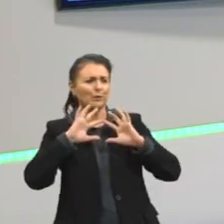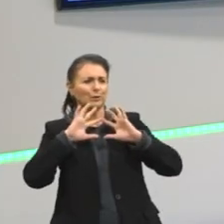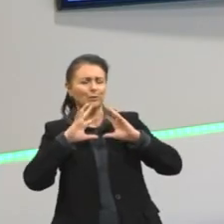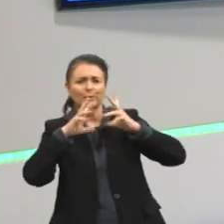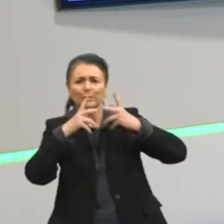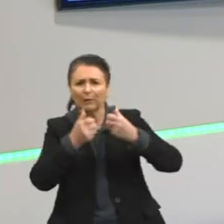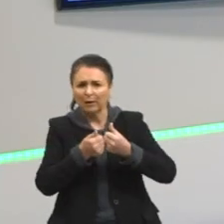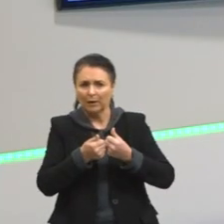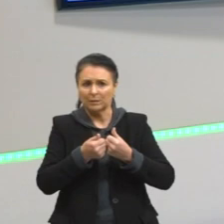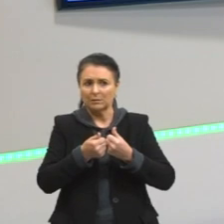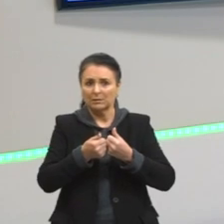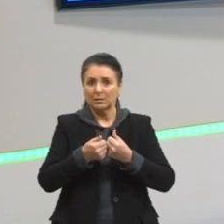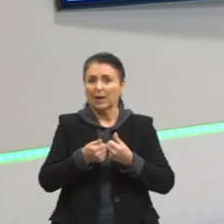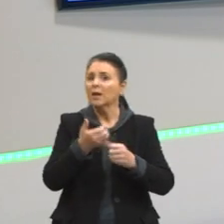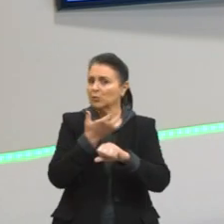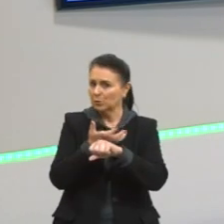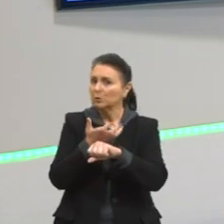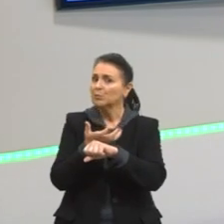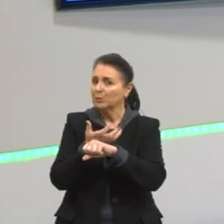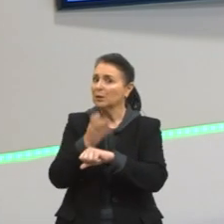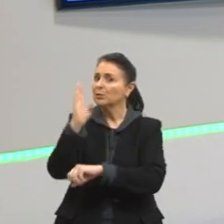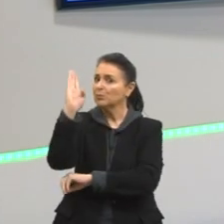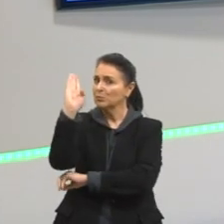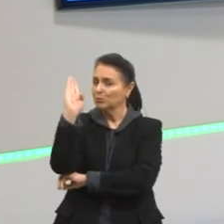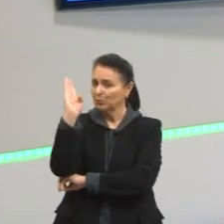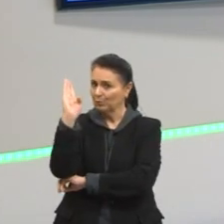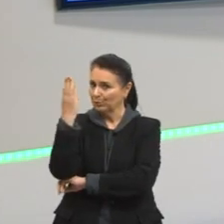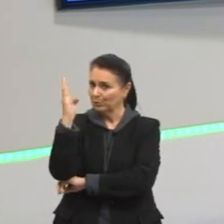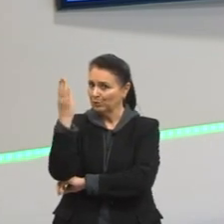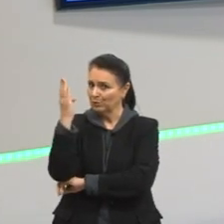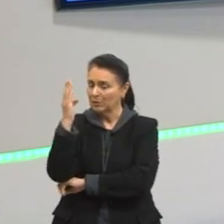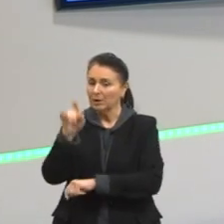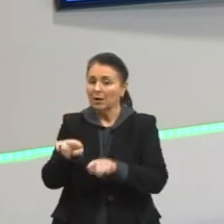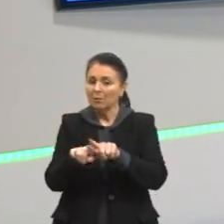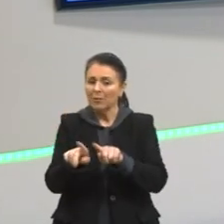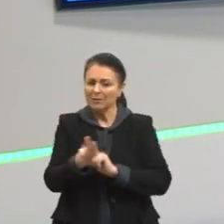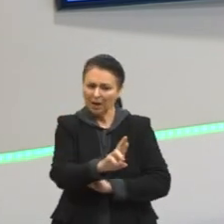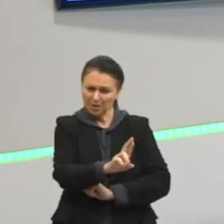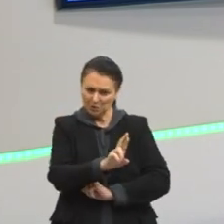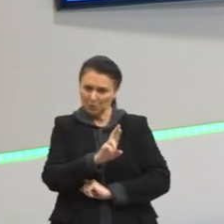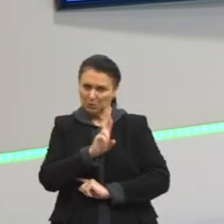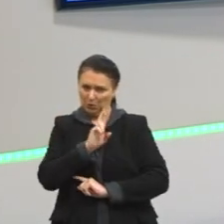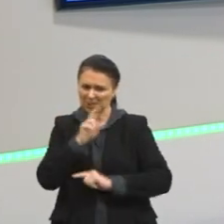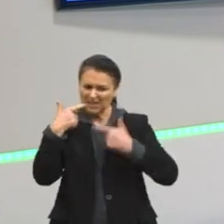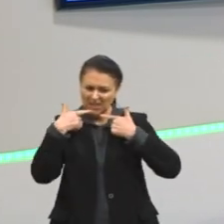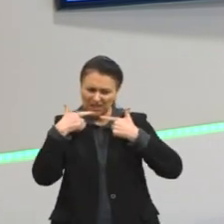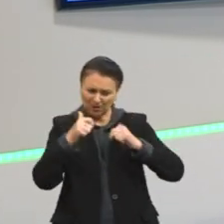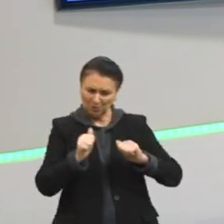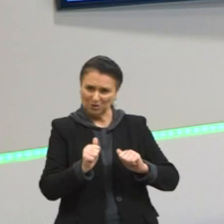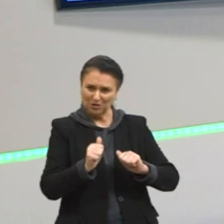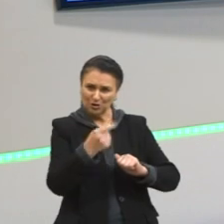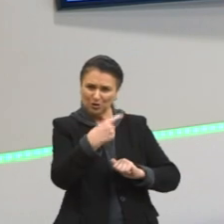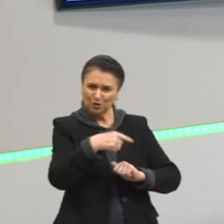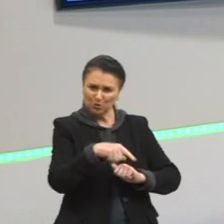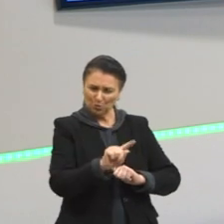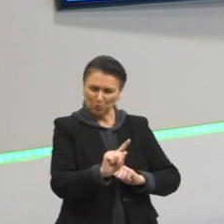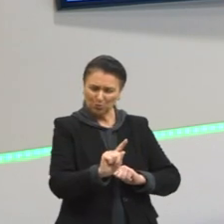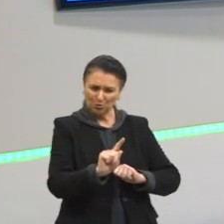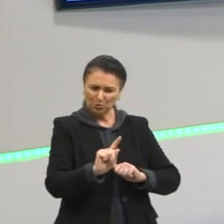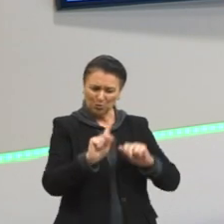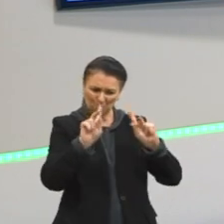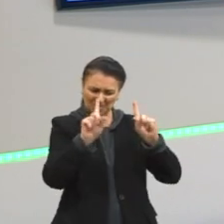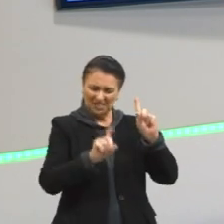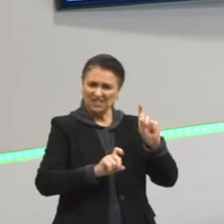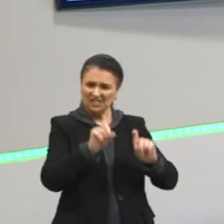é lá com a biologia. Mas, em tese, essa resposta linguística é algo que ocorre entre